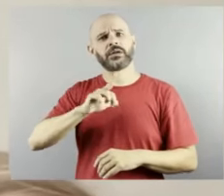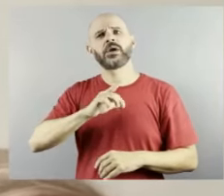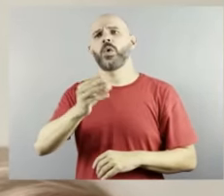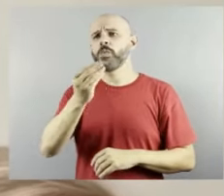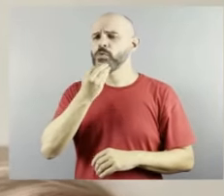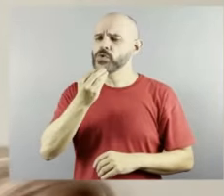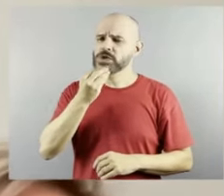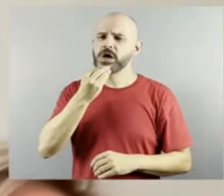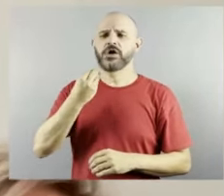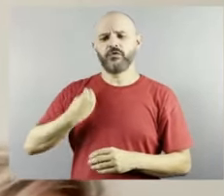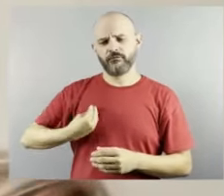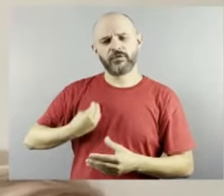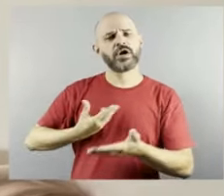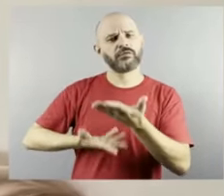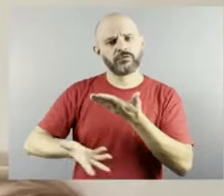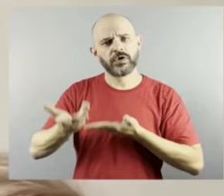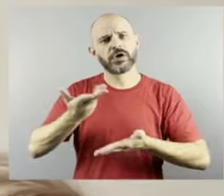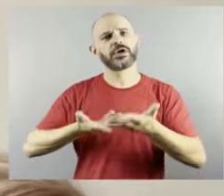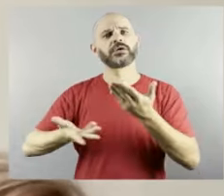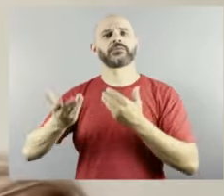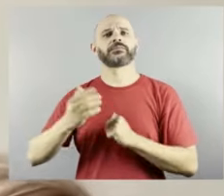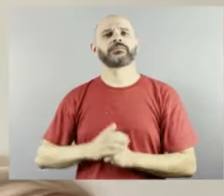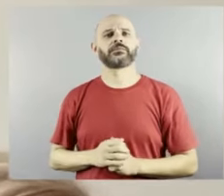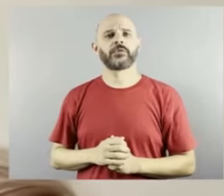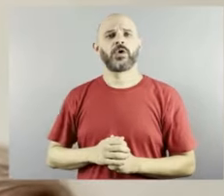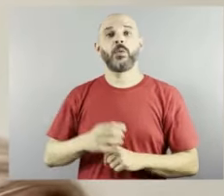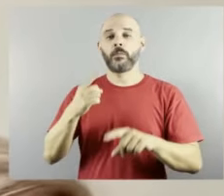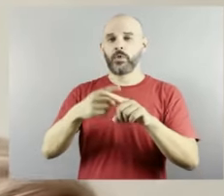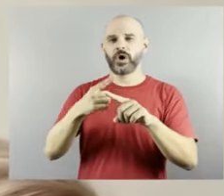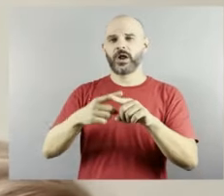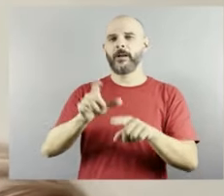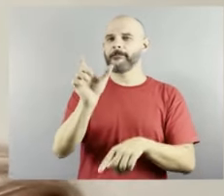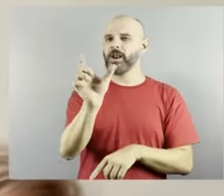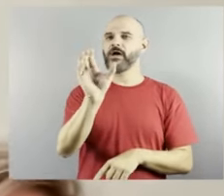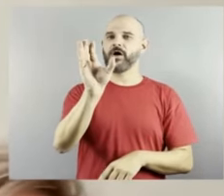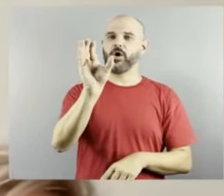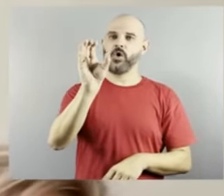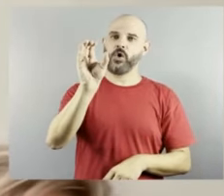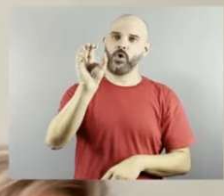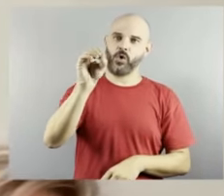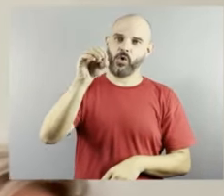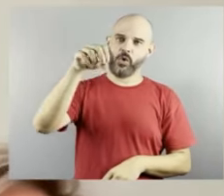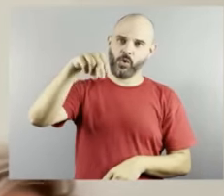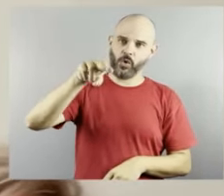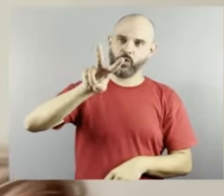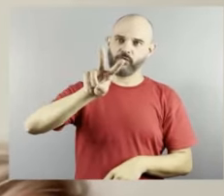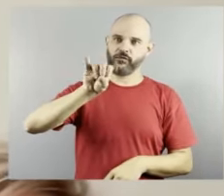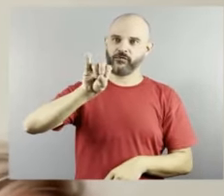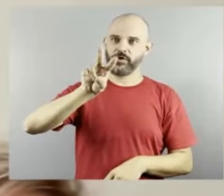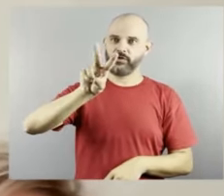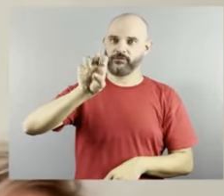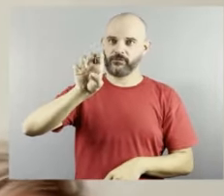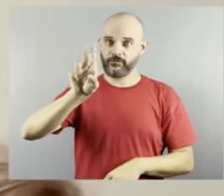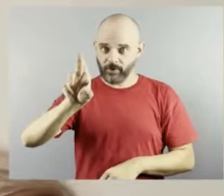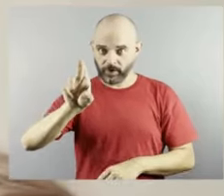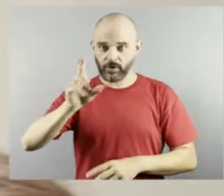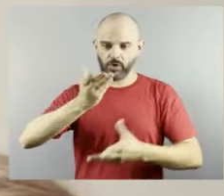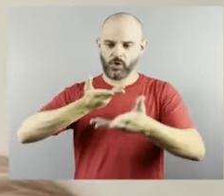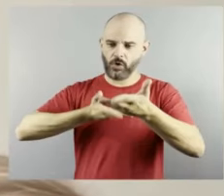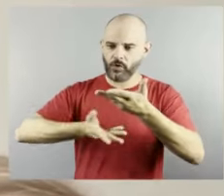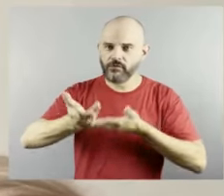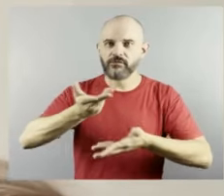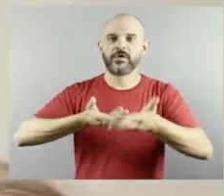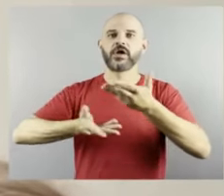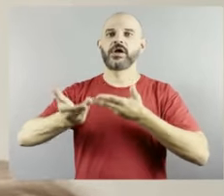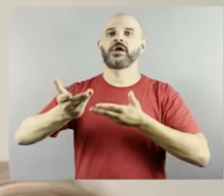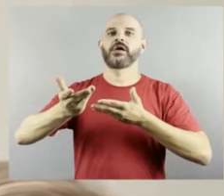a palavra conviver com a diversidade conviver com as pessoas que são diferentes da